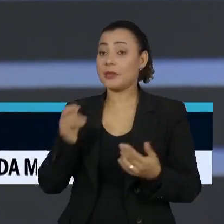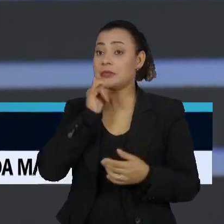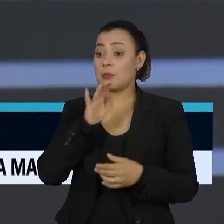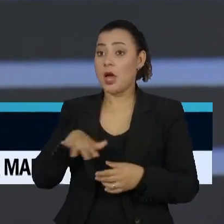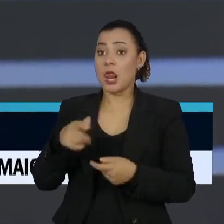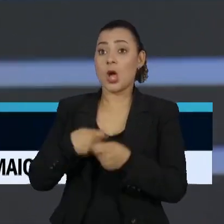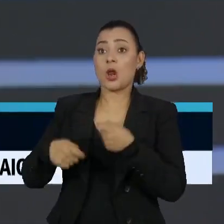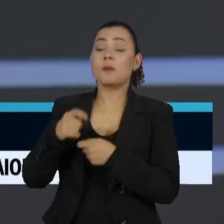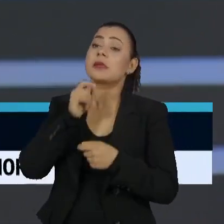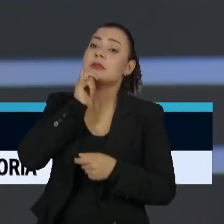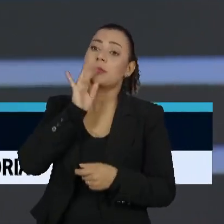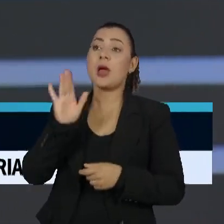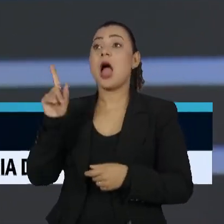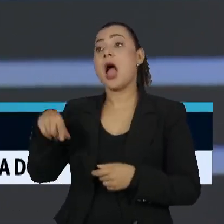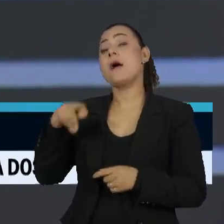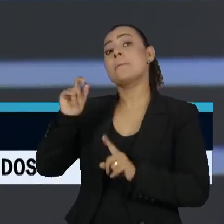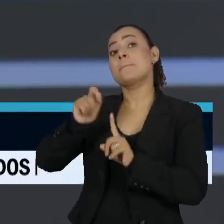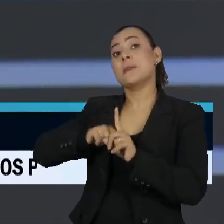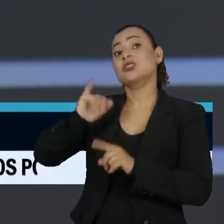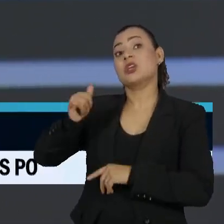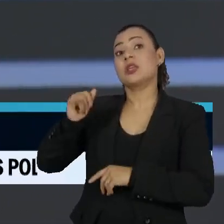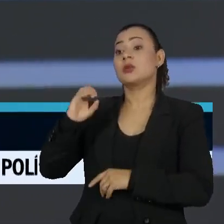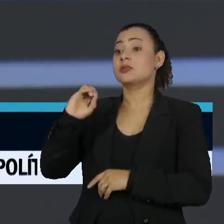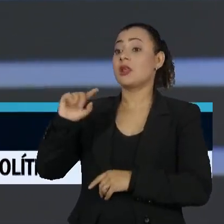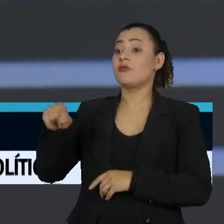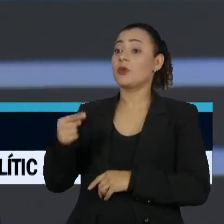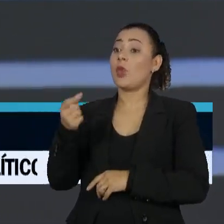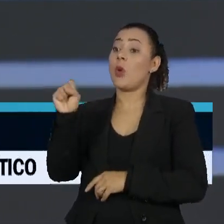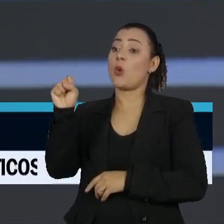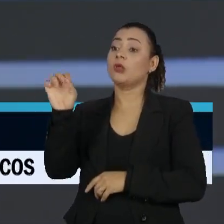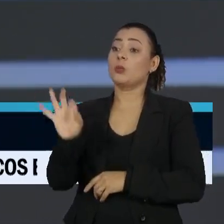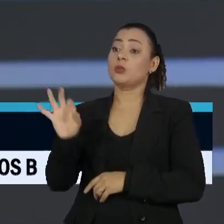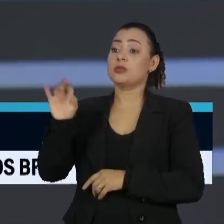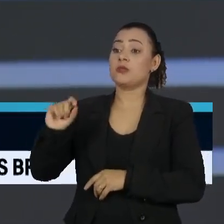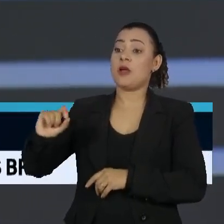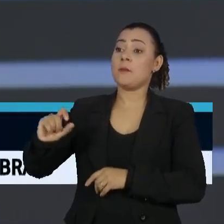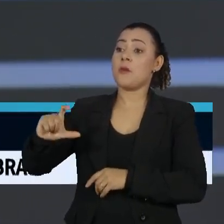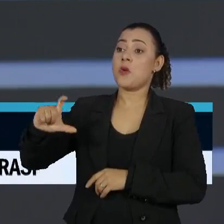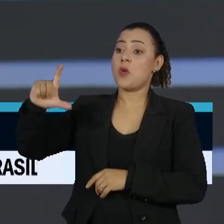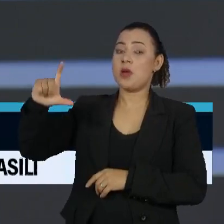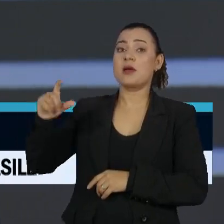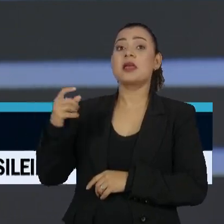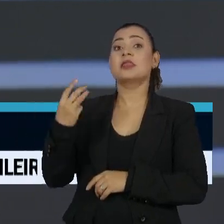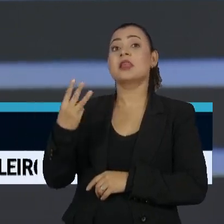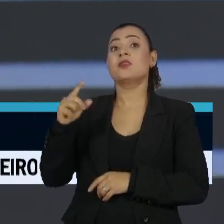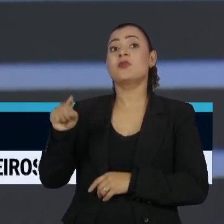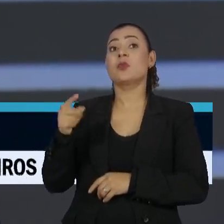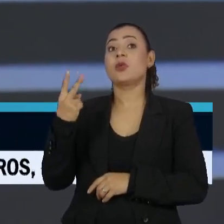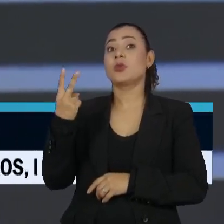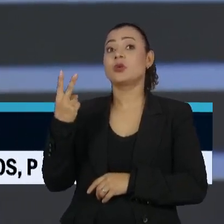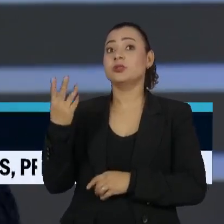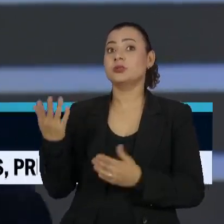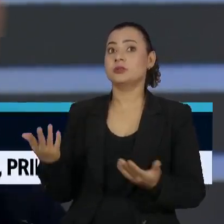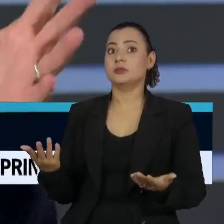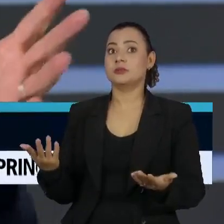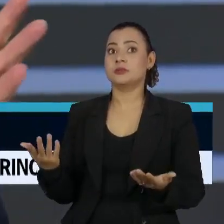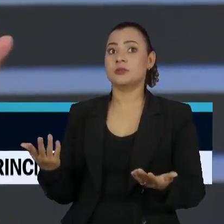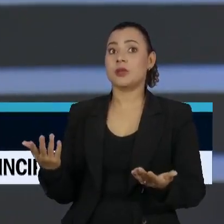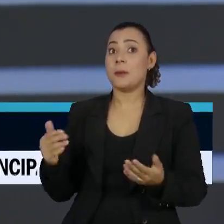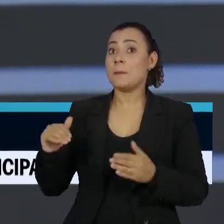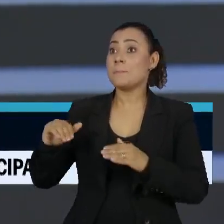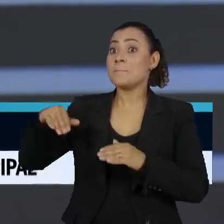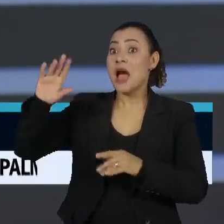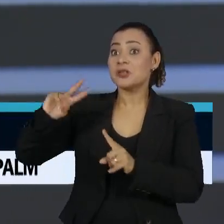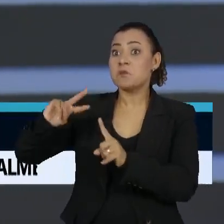falava que o Brasil ia crescer em janeiro 0,7, 0,8 esse ano. Vai crescer 3,1, 3,2. Portanto, muito